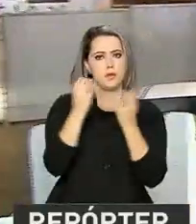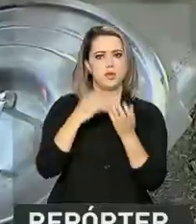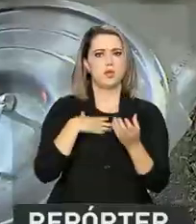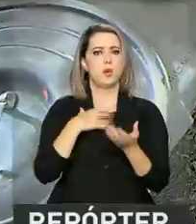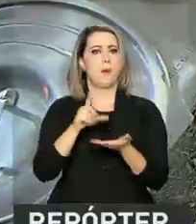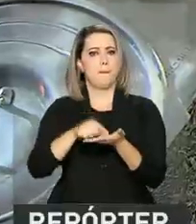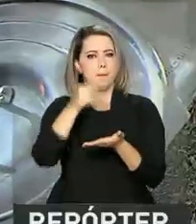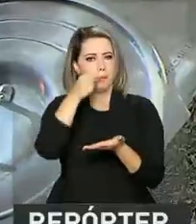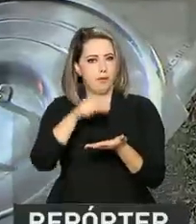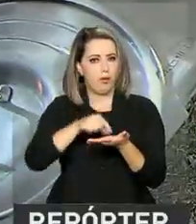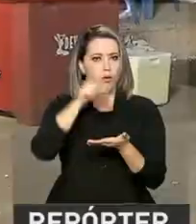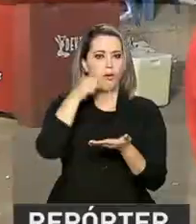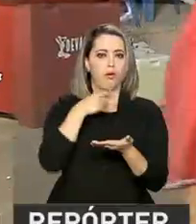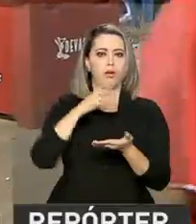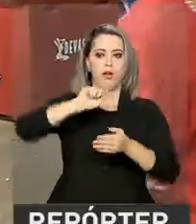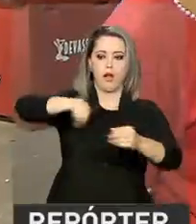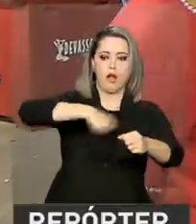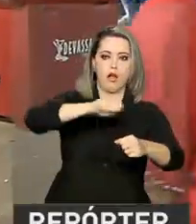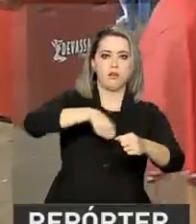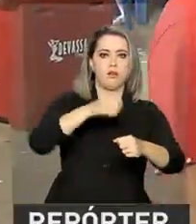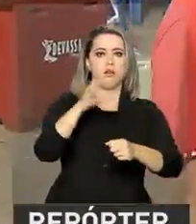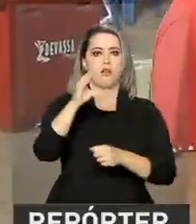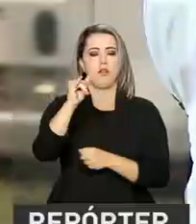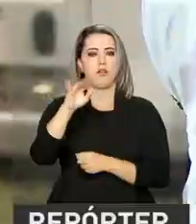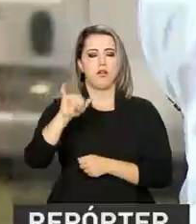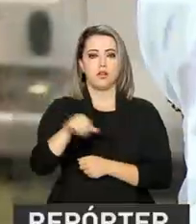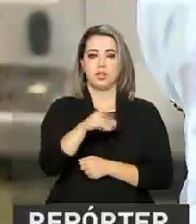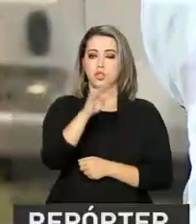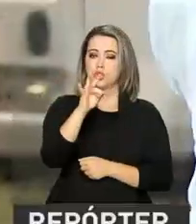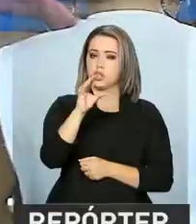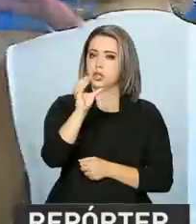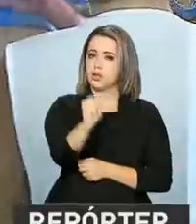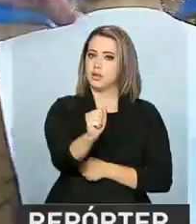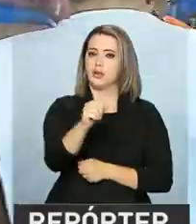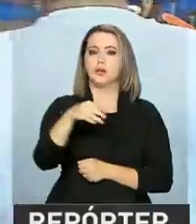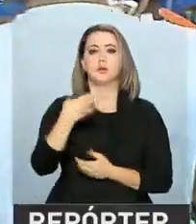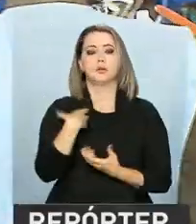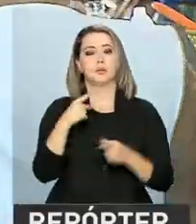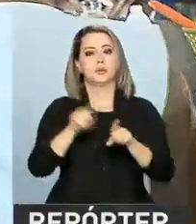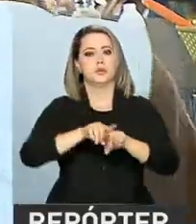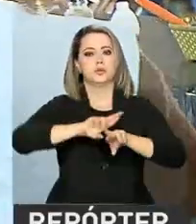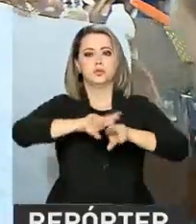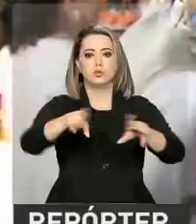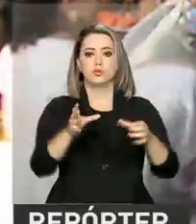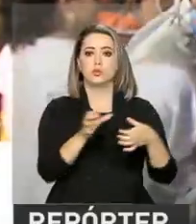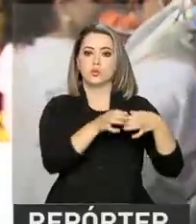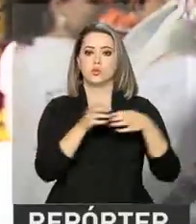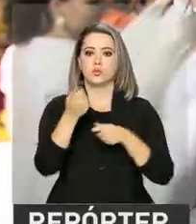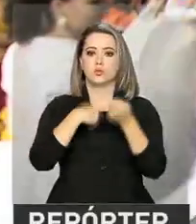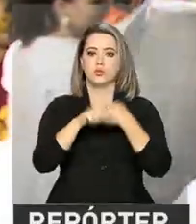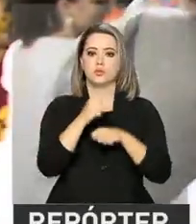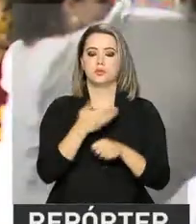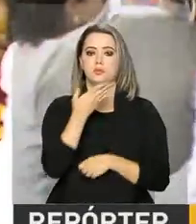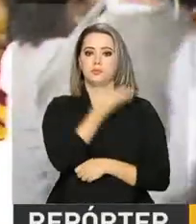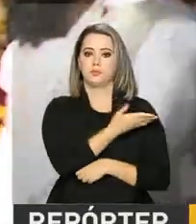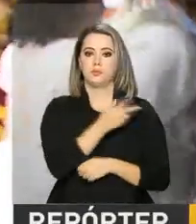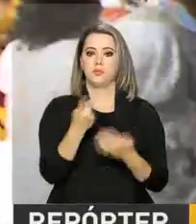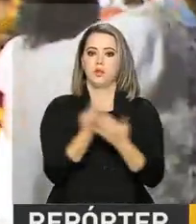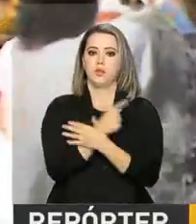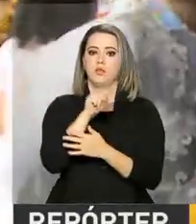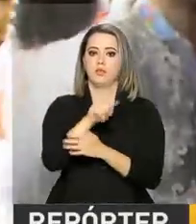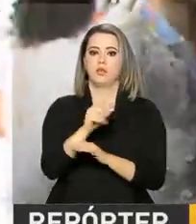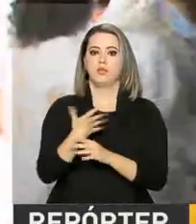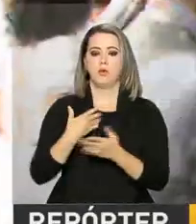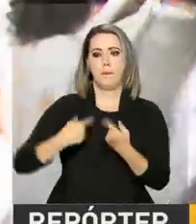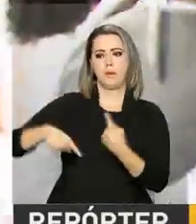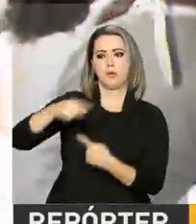pipoca, canjica, pamonha, bolo de milho e cural. Outros setores também se beneficiam. Eventos como esse, eles